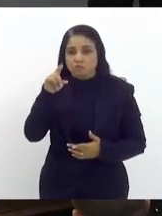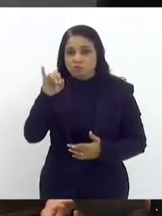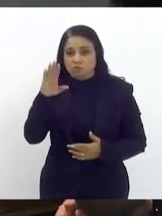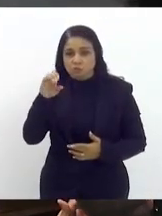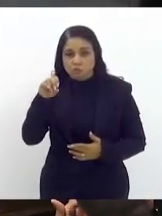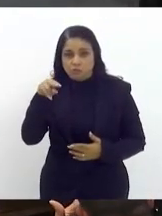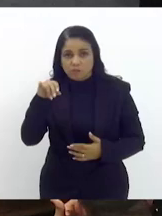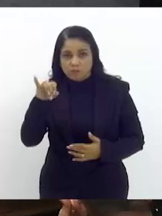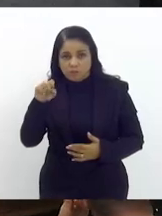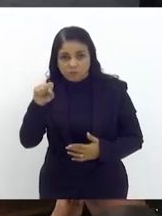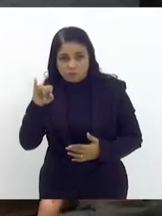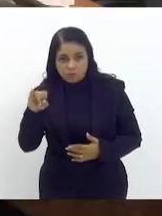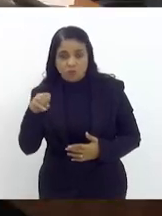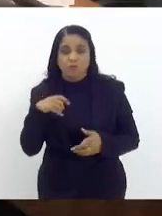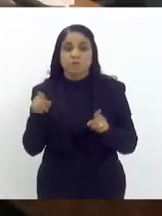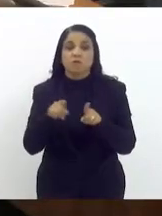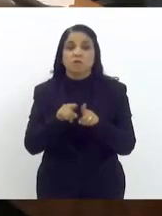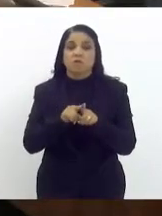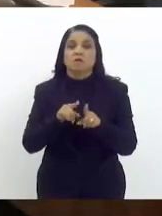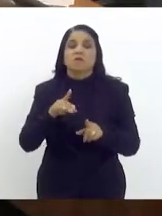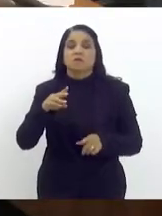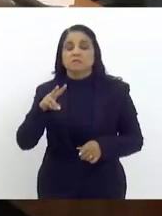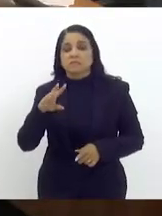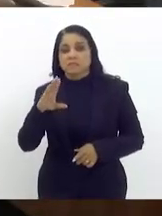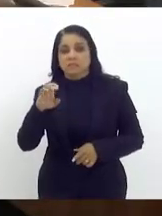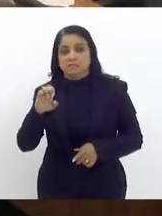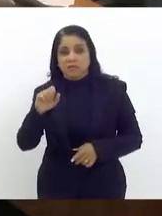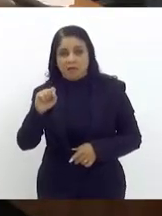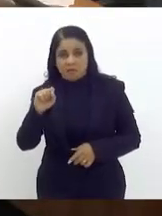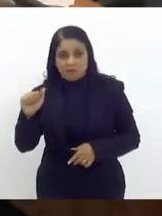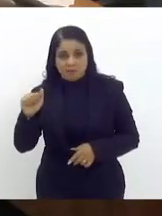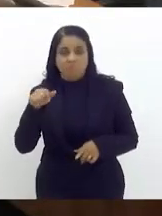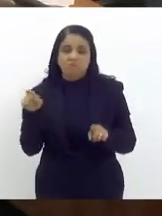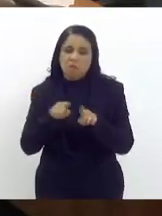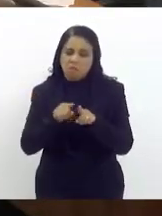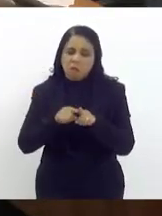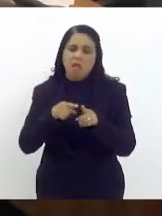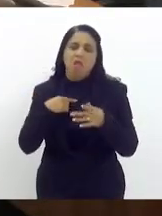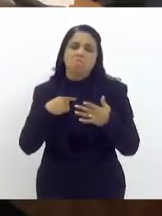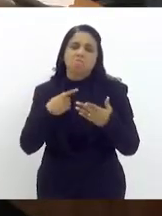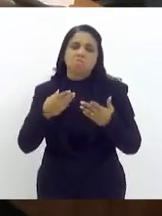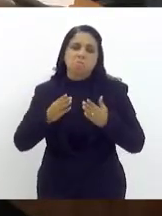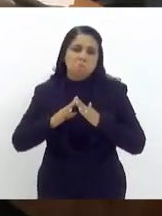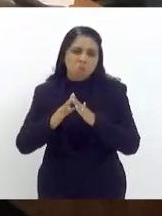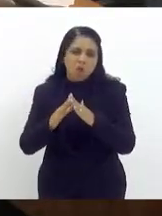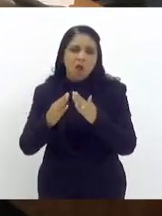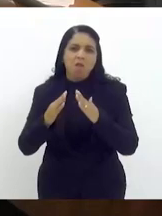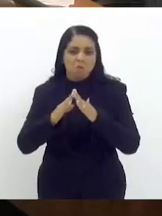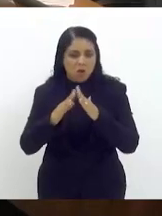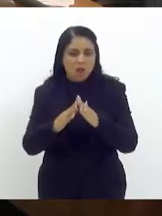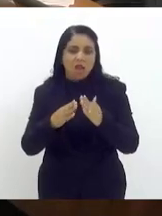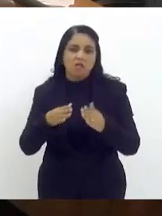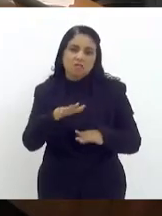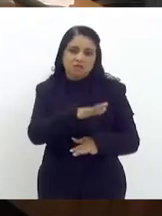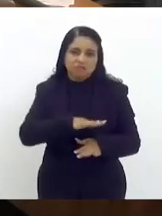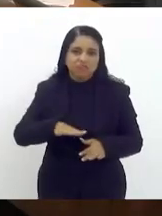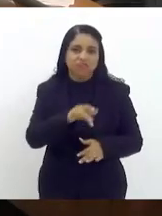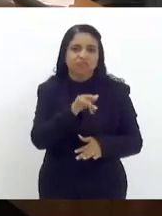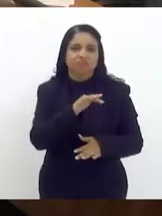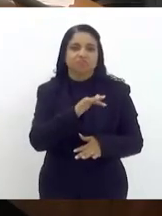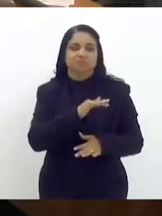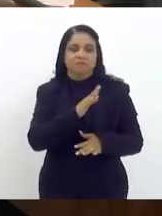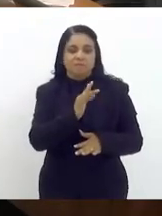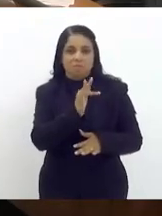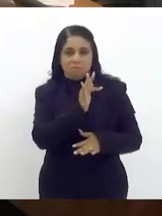são suburbanos e atuam naquela região. Naquela região. A deputada Rosa Fernandes, ou melhor, a vereadora